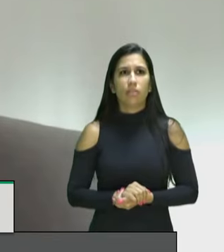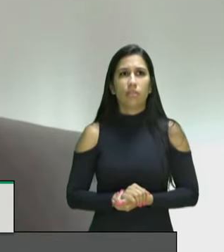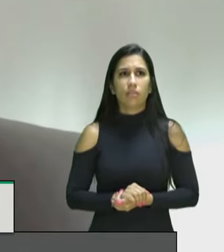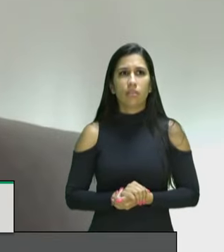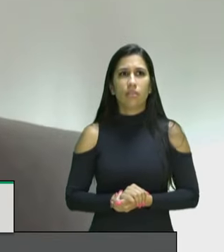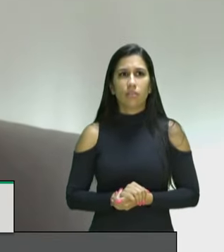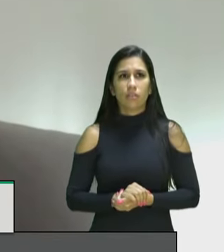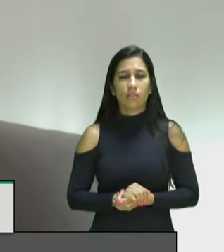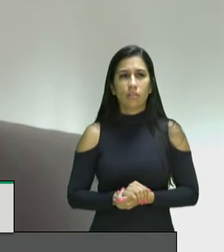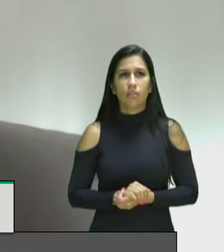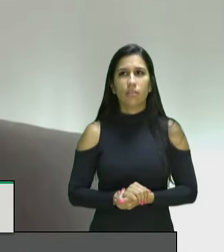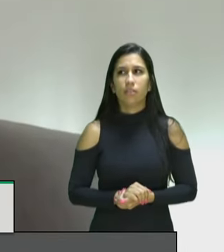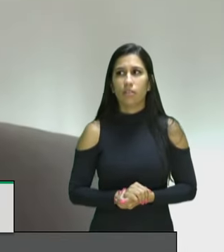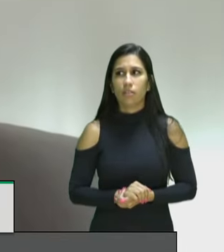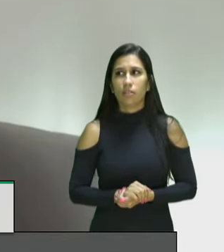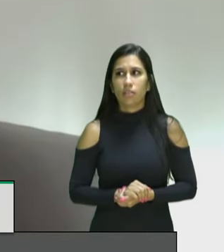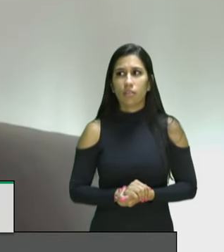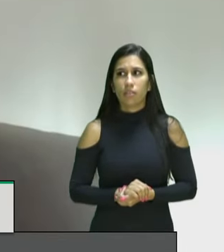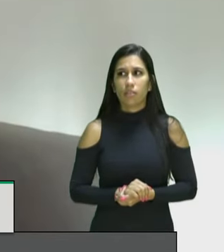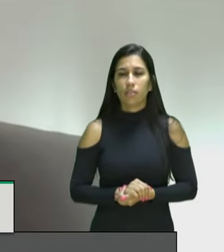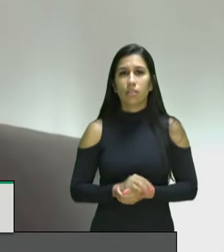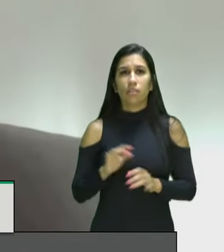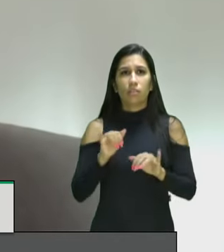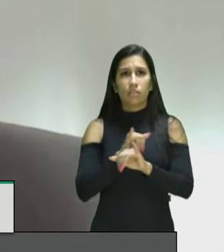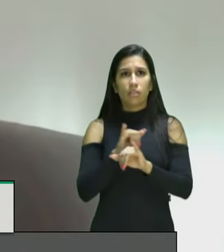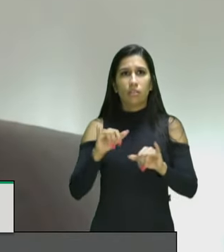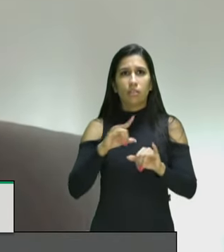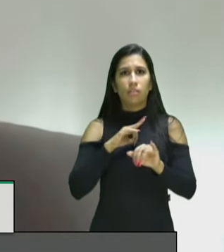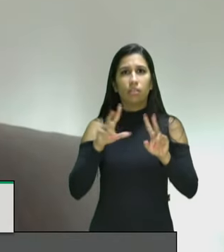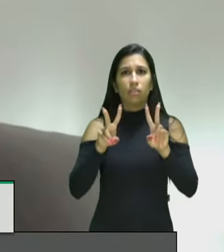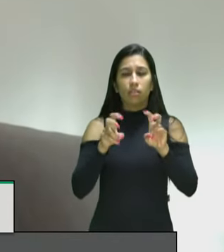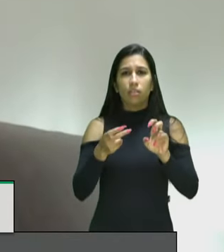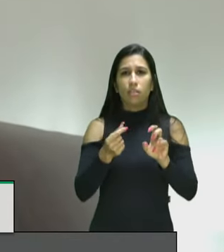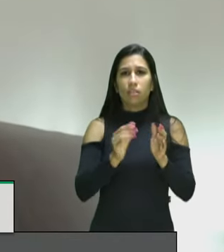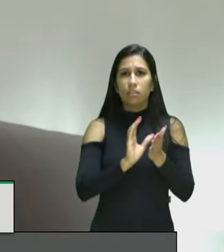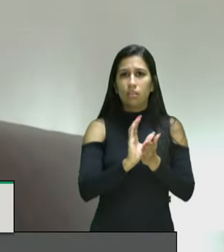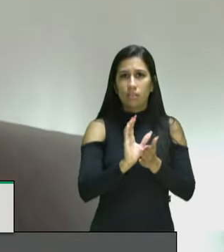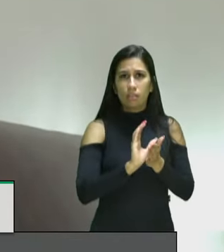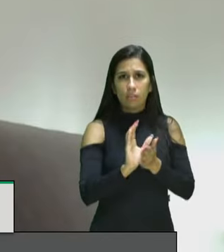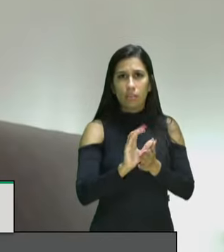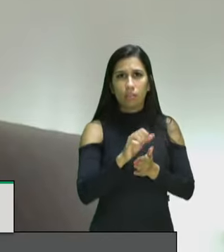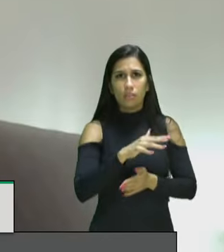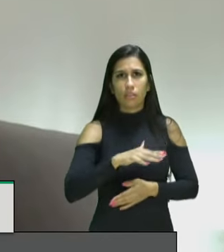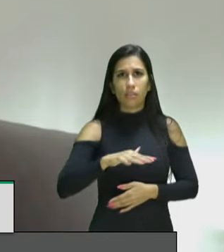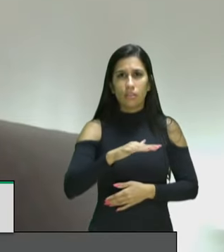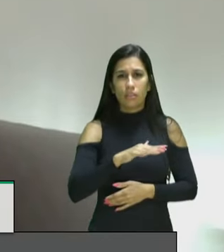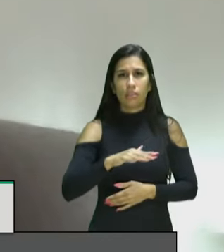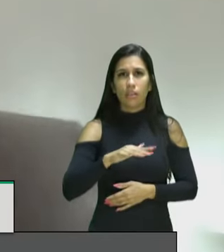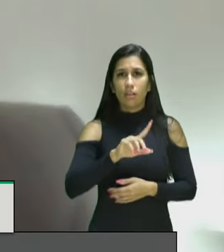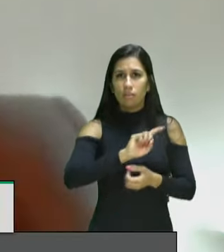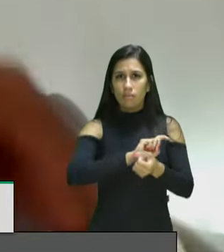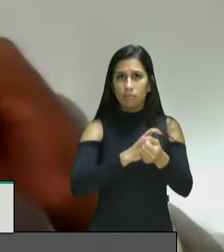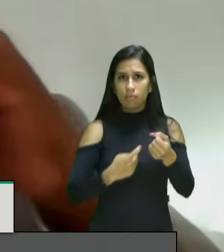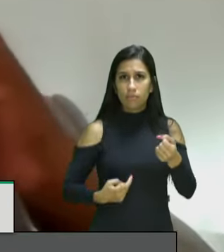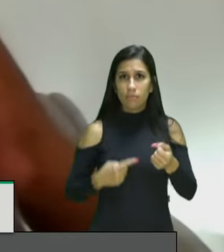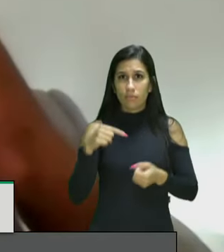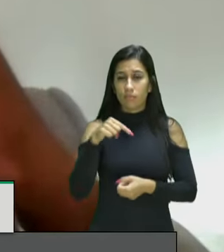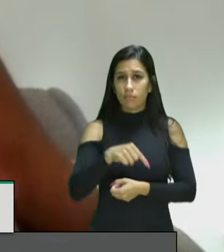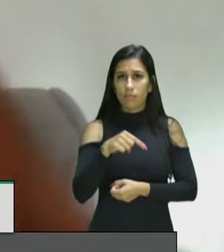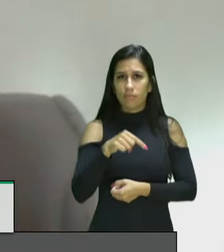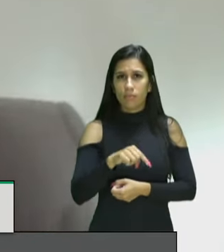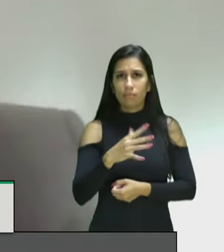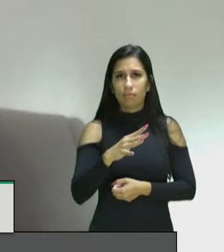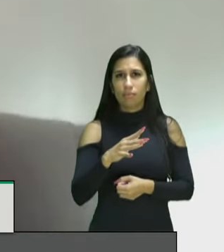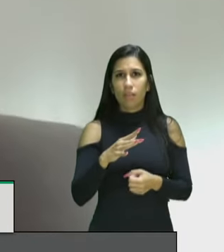em 2019 dizer que no que diz respeito ao orçamento executado no âmbito da titulação de terras quilombolas este caiu de